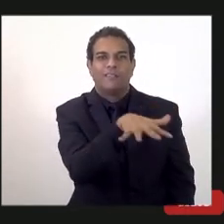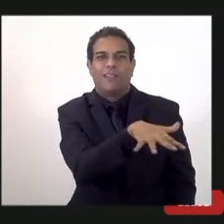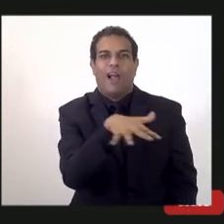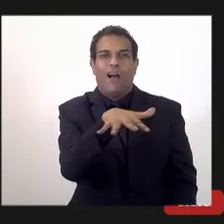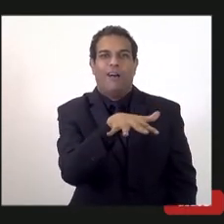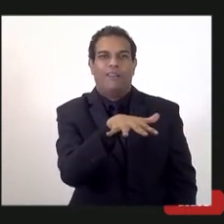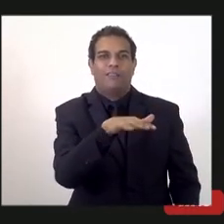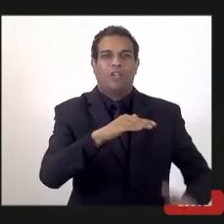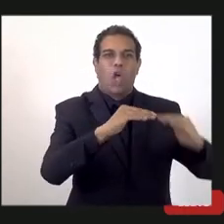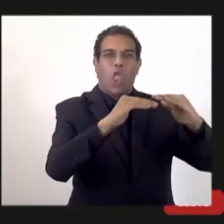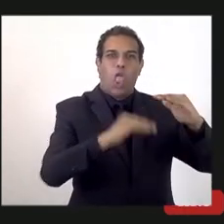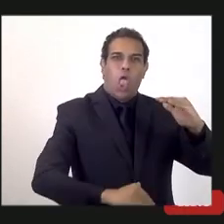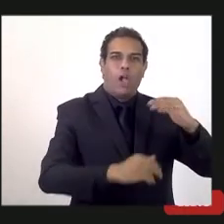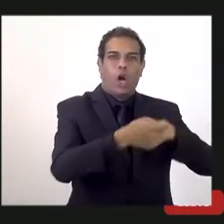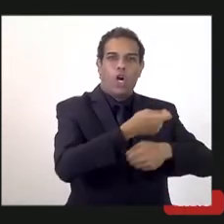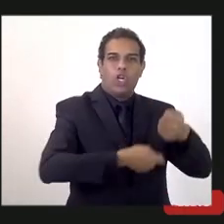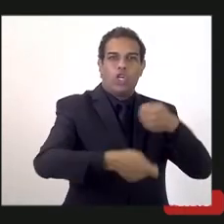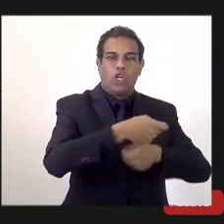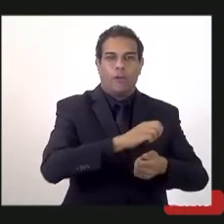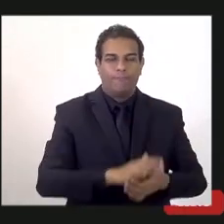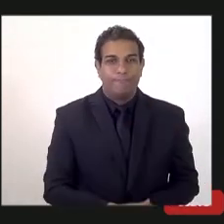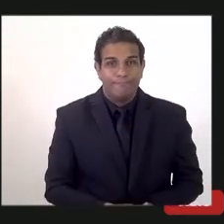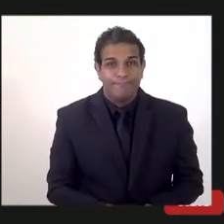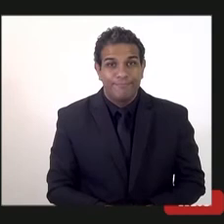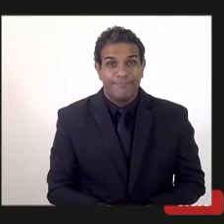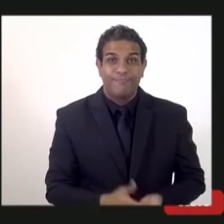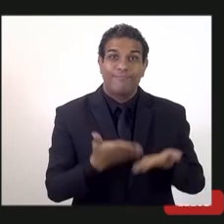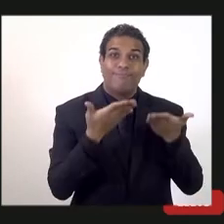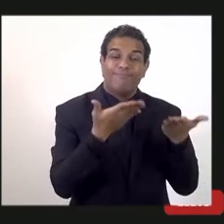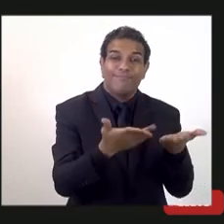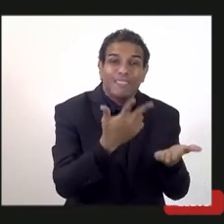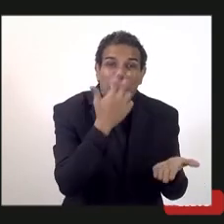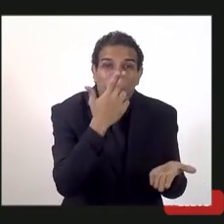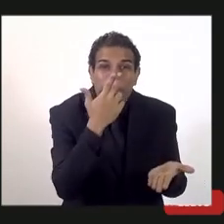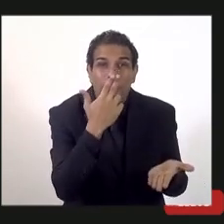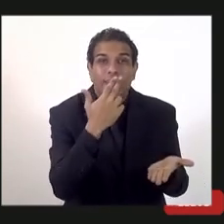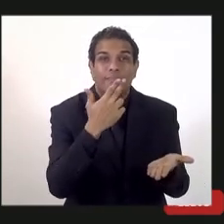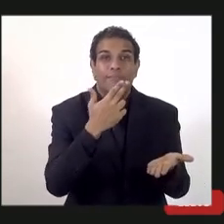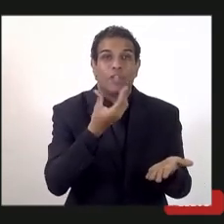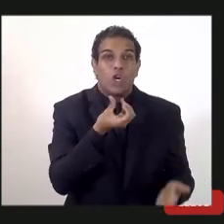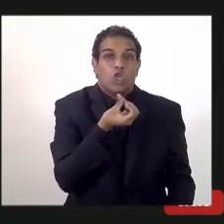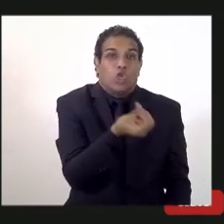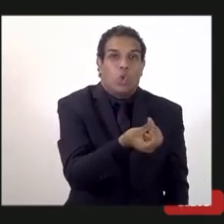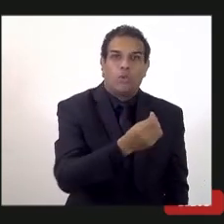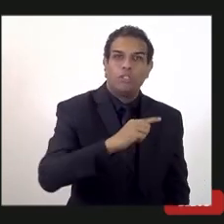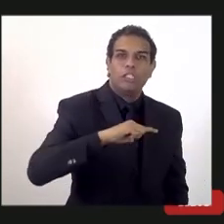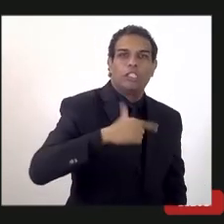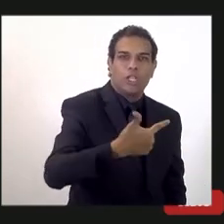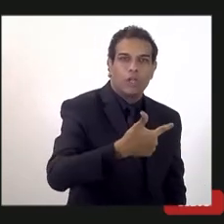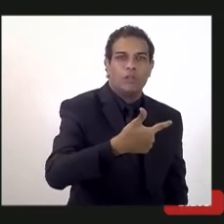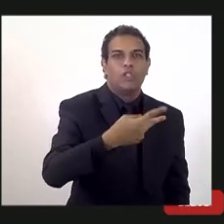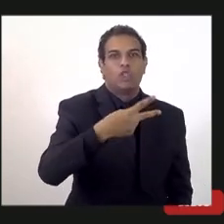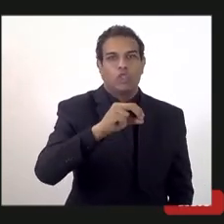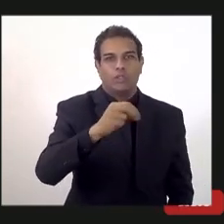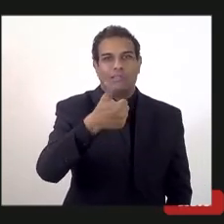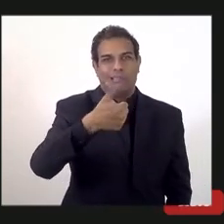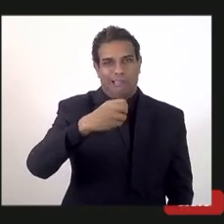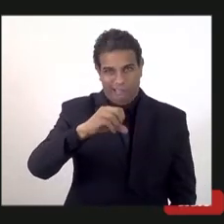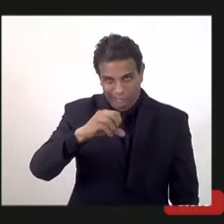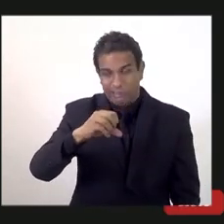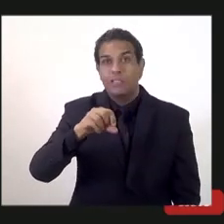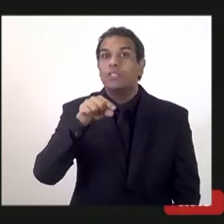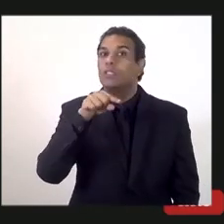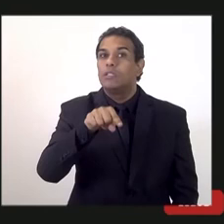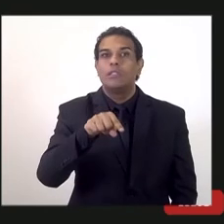favoráveis, você tem uma perspectiva amplamente favorável no segundo semestre, no segundo semestre de 2019 de 2020